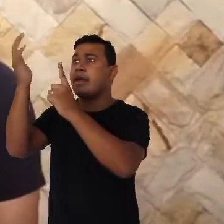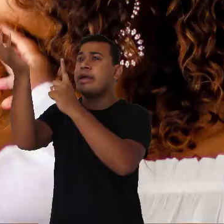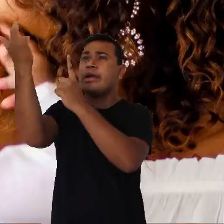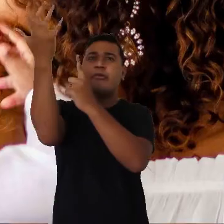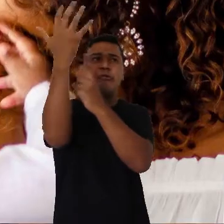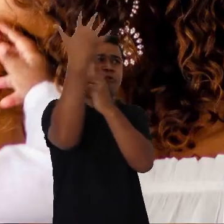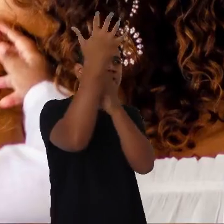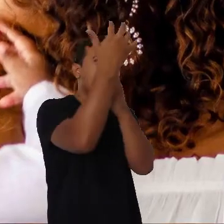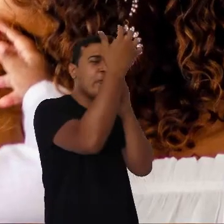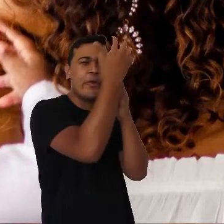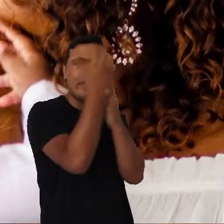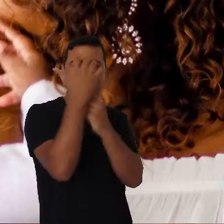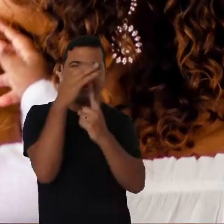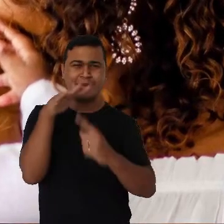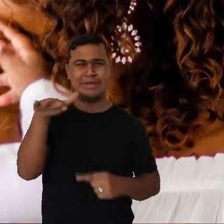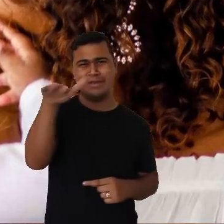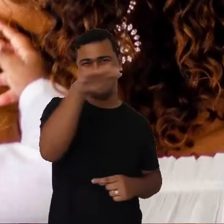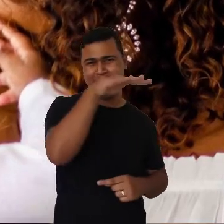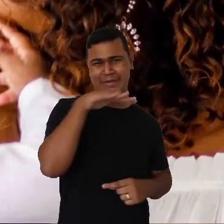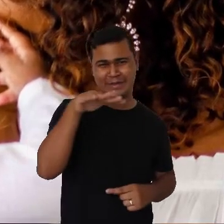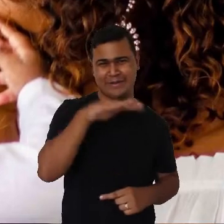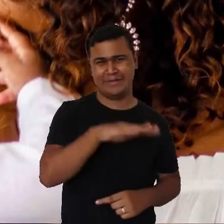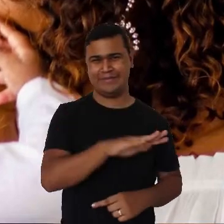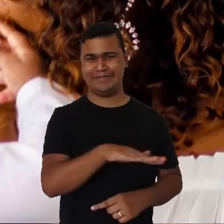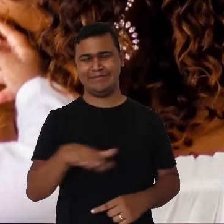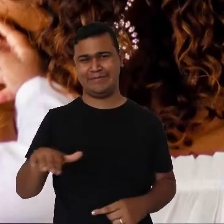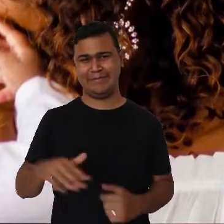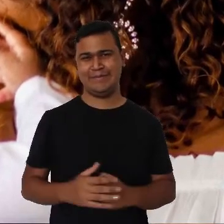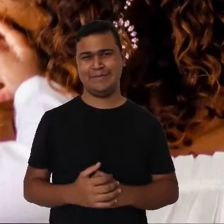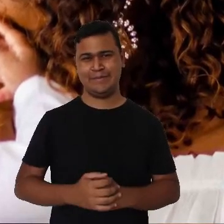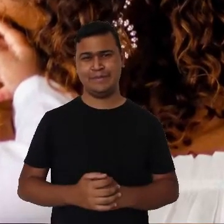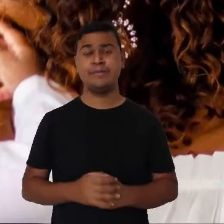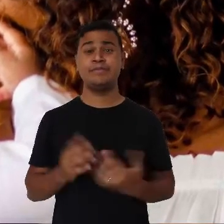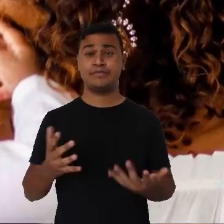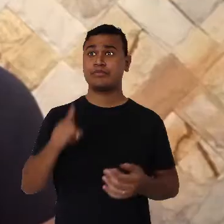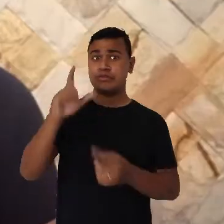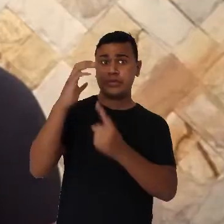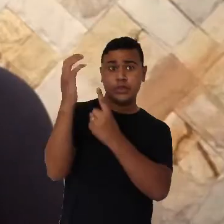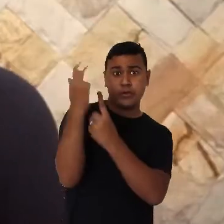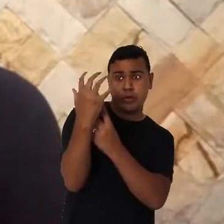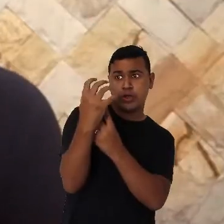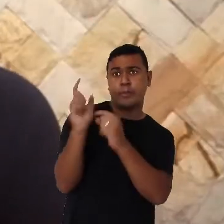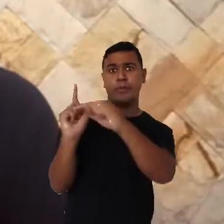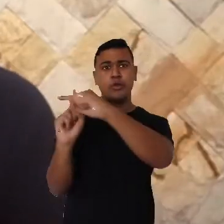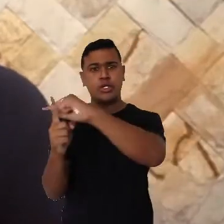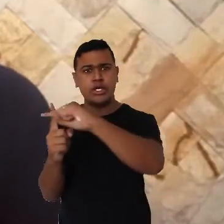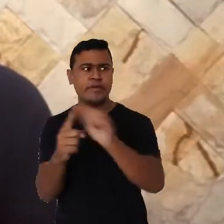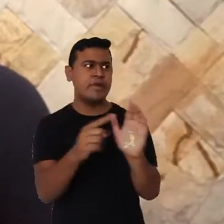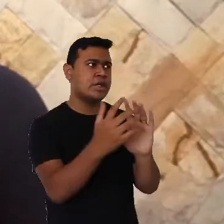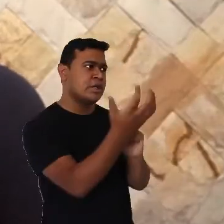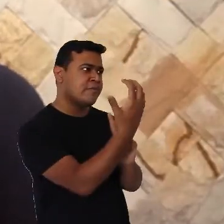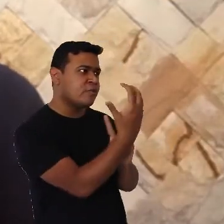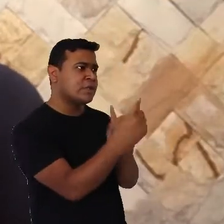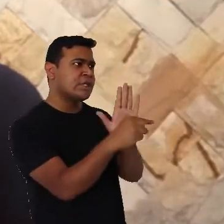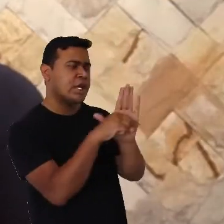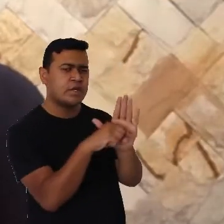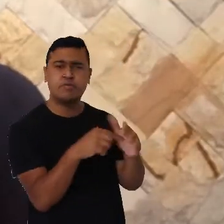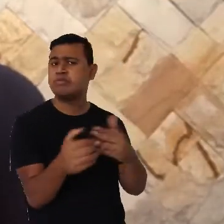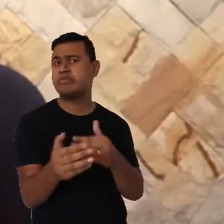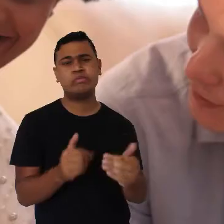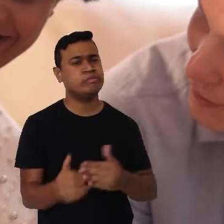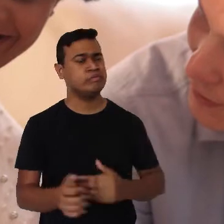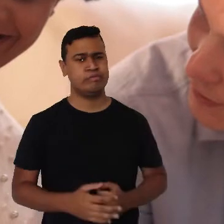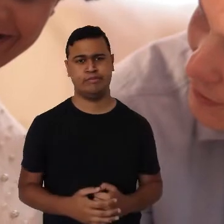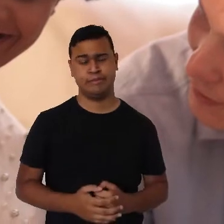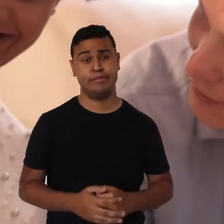acontecem no ambiente das crianças, seja essa influência considerada positiva ou negativa. Por isso, é muito